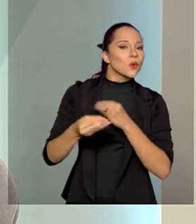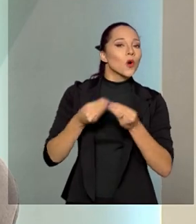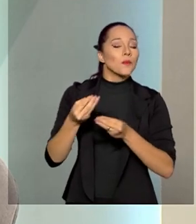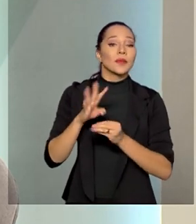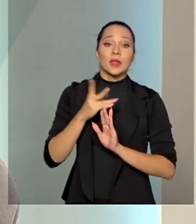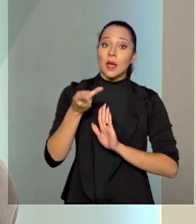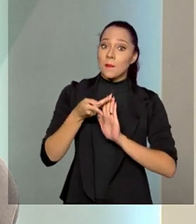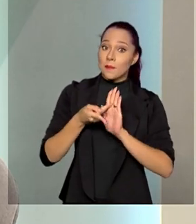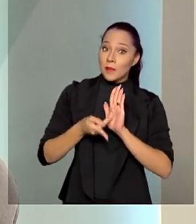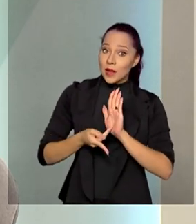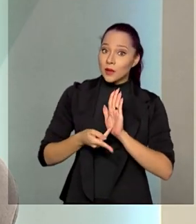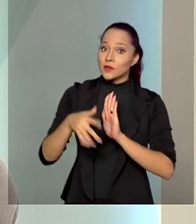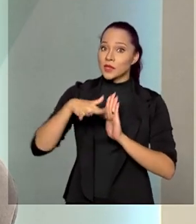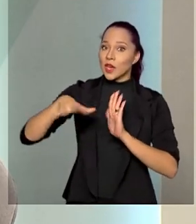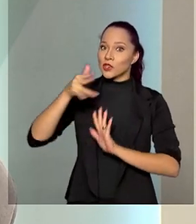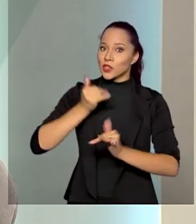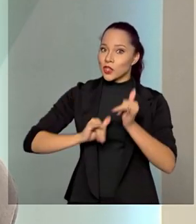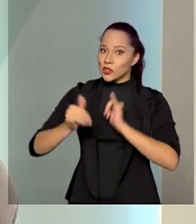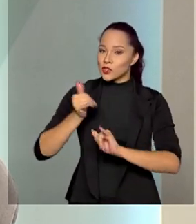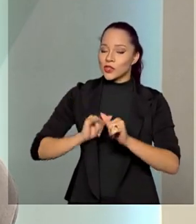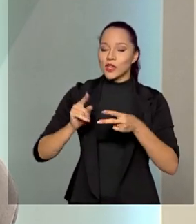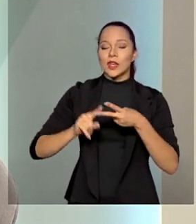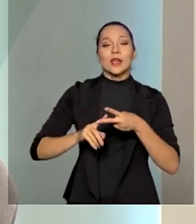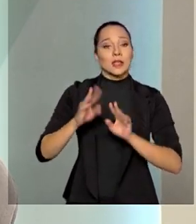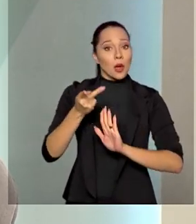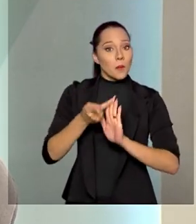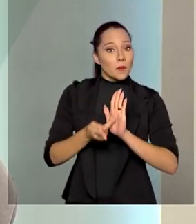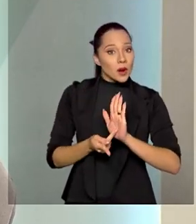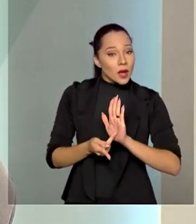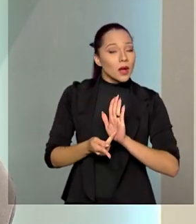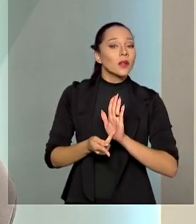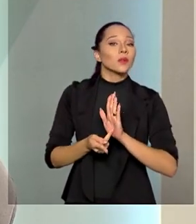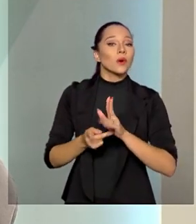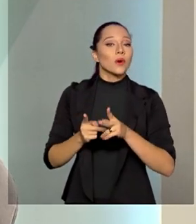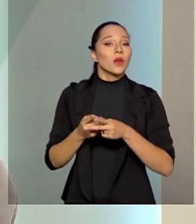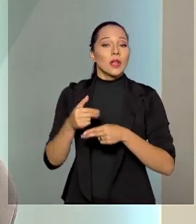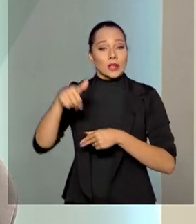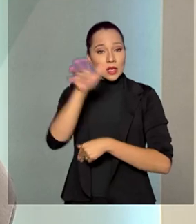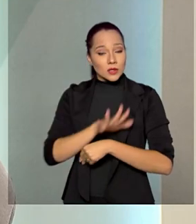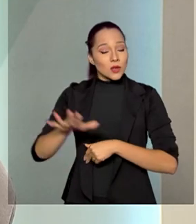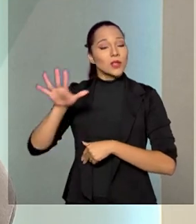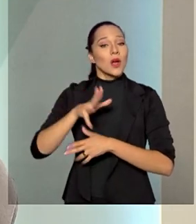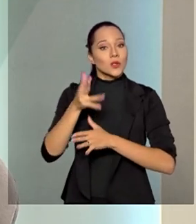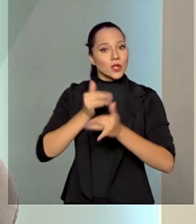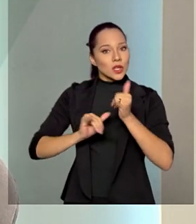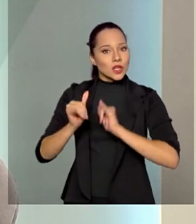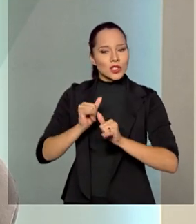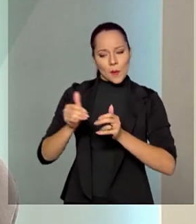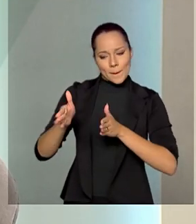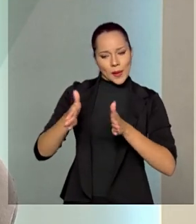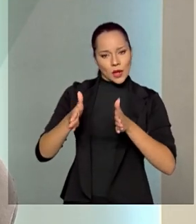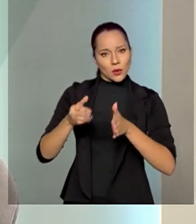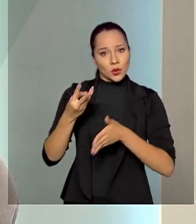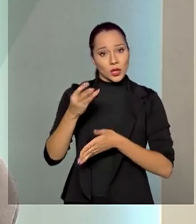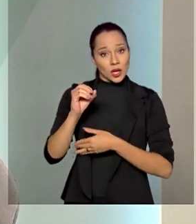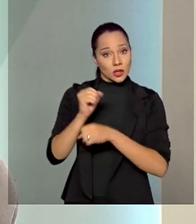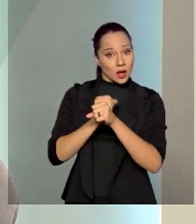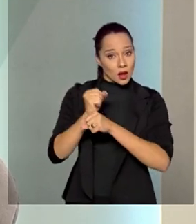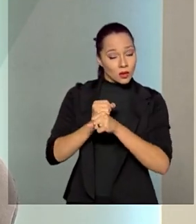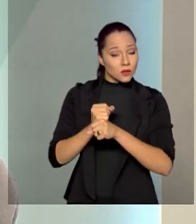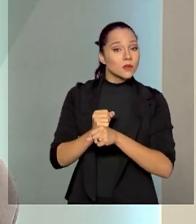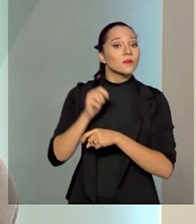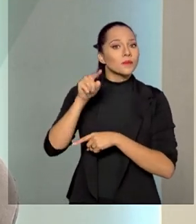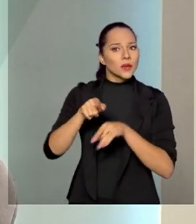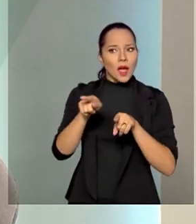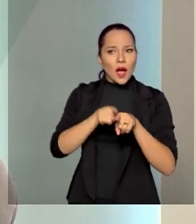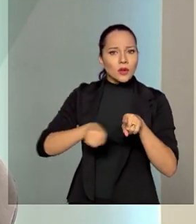planos de energia, nós temos um plano decenal de energia e um plano nacional de energia que é de 30 anos, que são